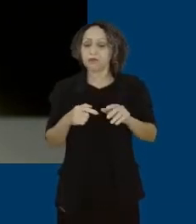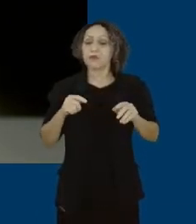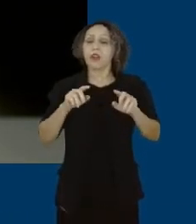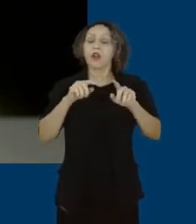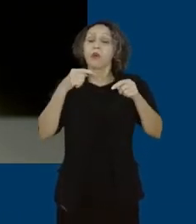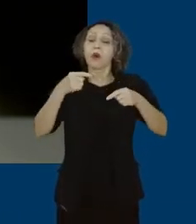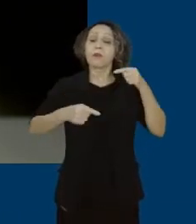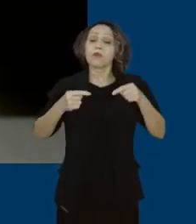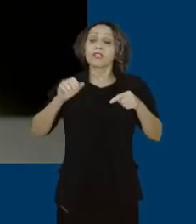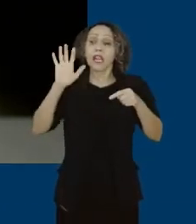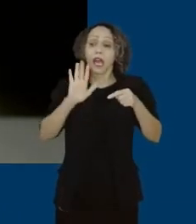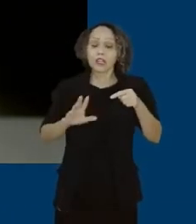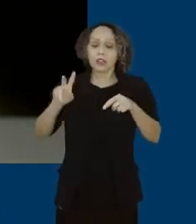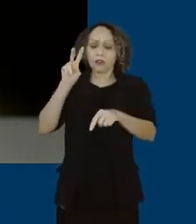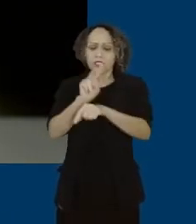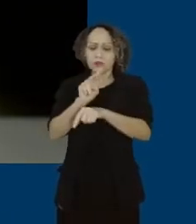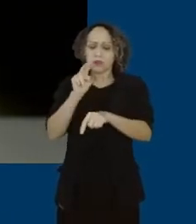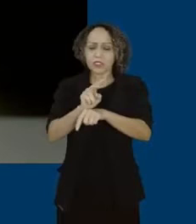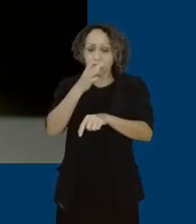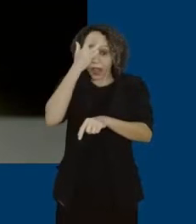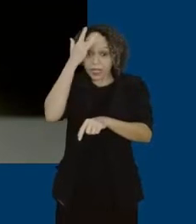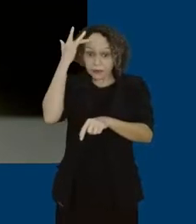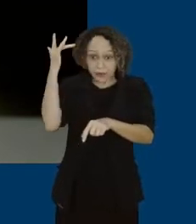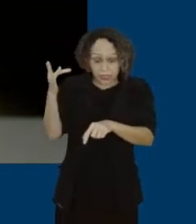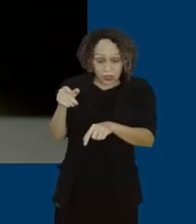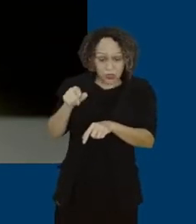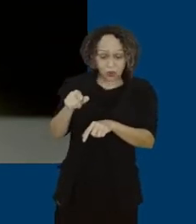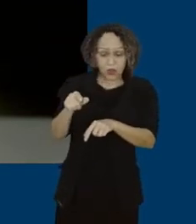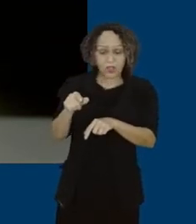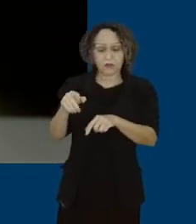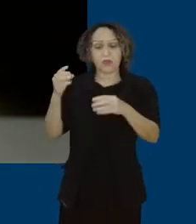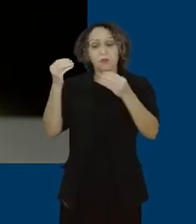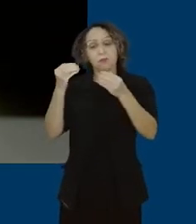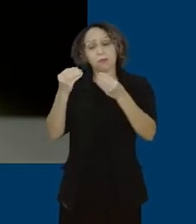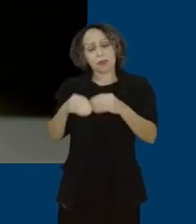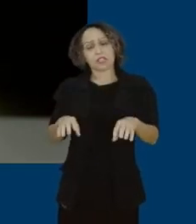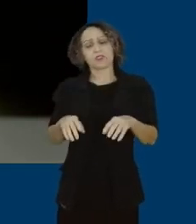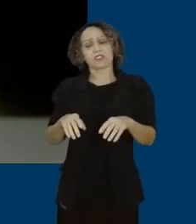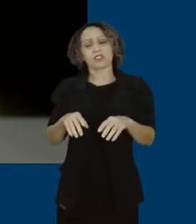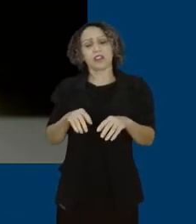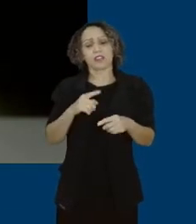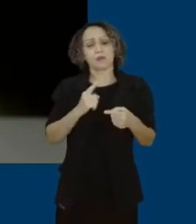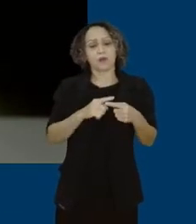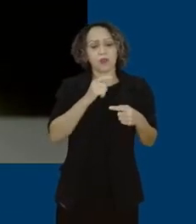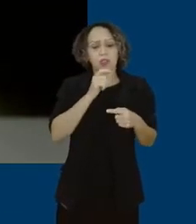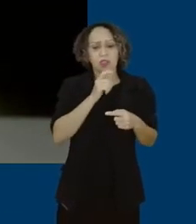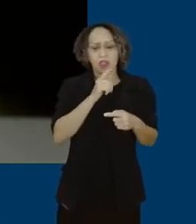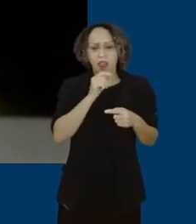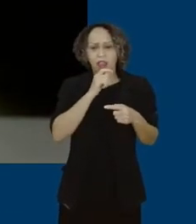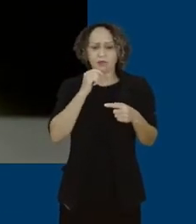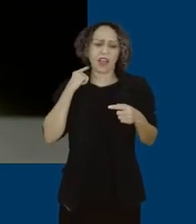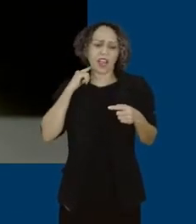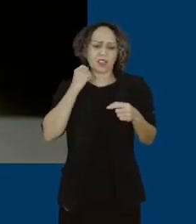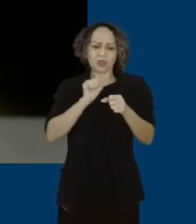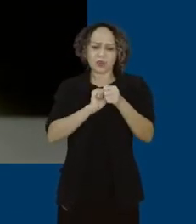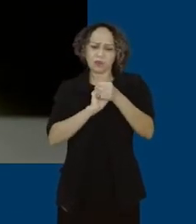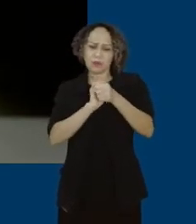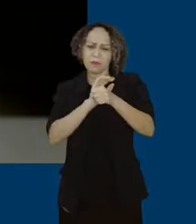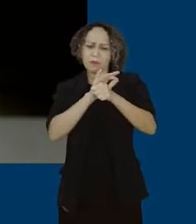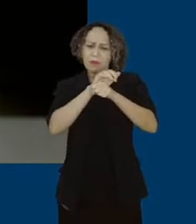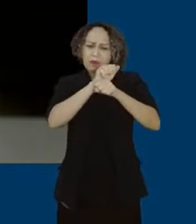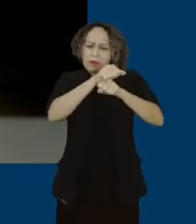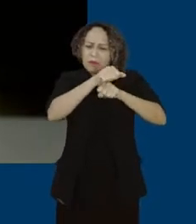atingidos de barragem. Em Minas nós já temos uma política estadual. Essa política nacional vai garantir direito de renda,